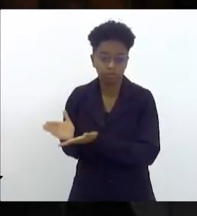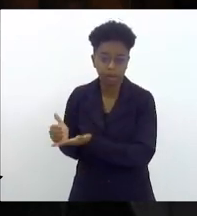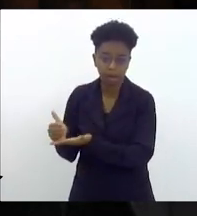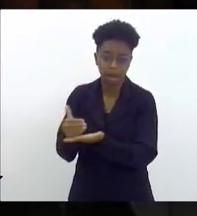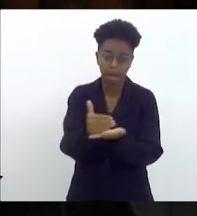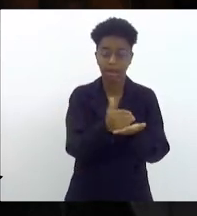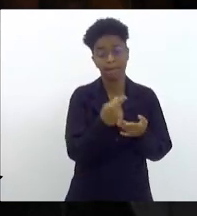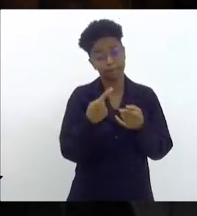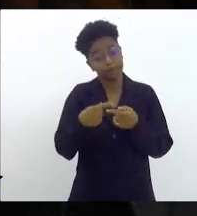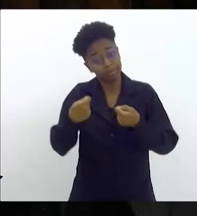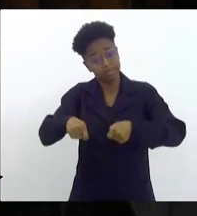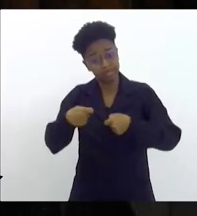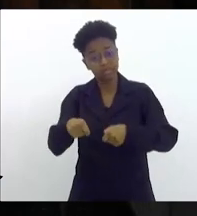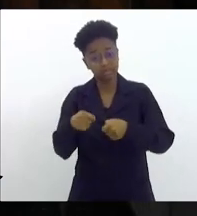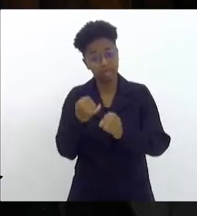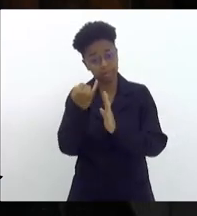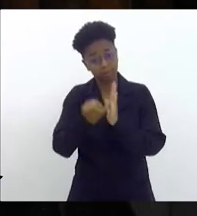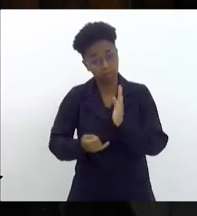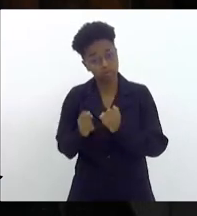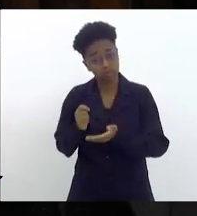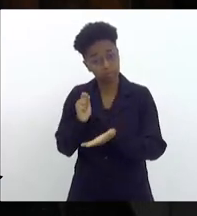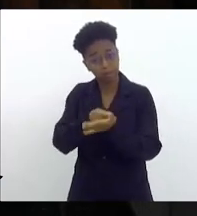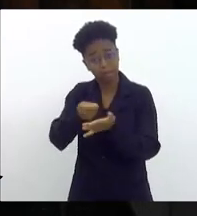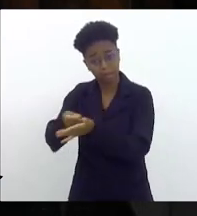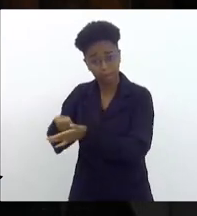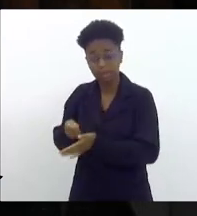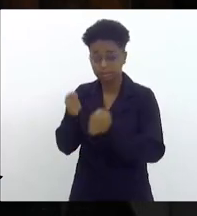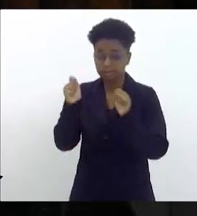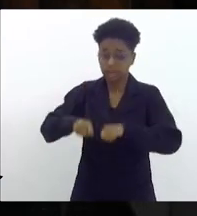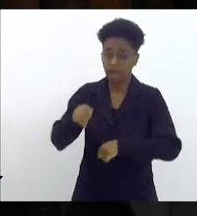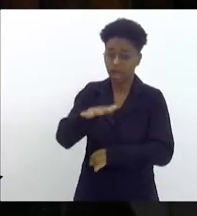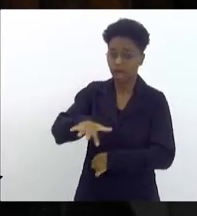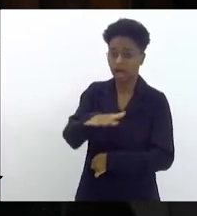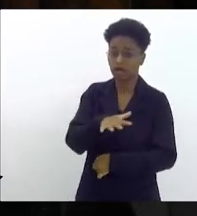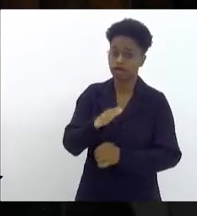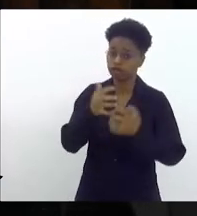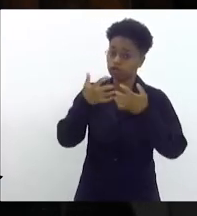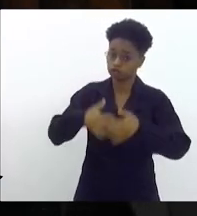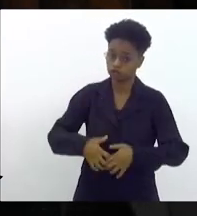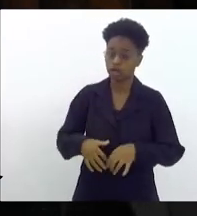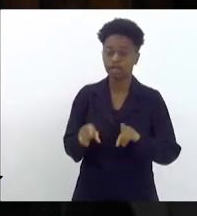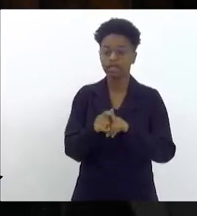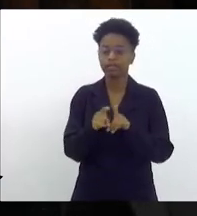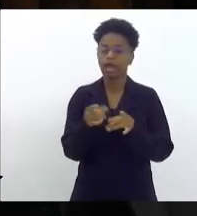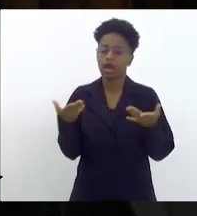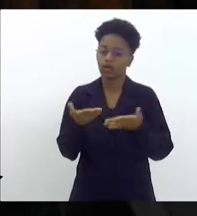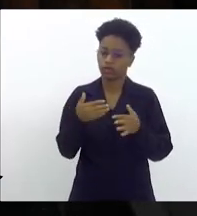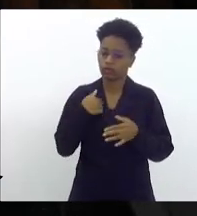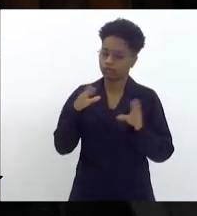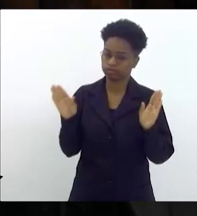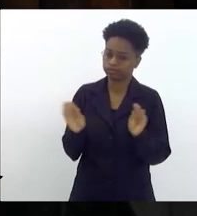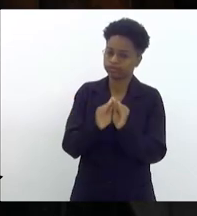necessidade dos tributos para a máquina pública também funcionar. E, para terminar, senhora presidente,